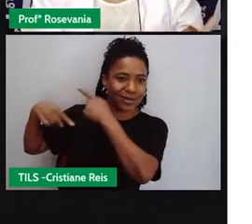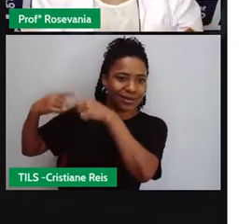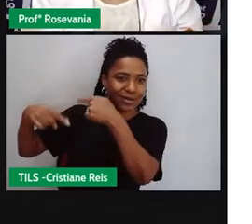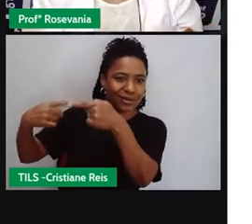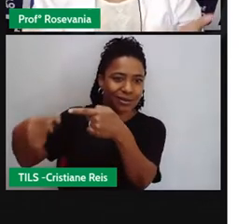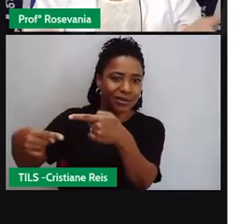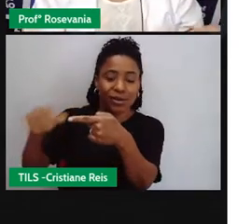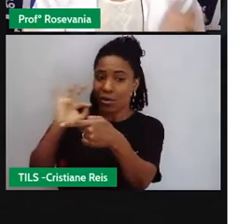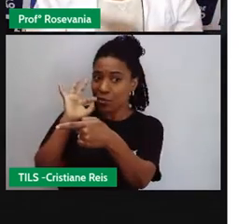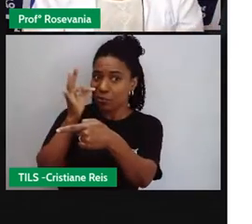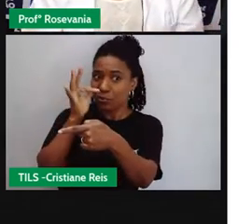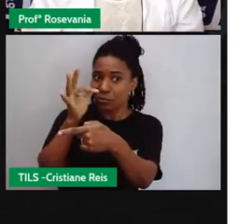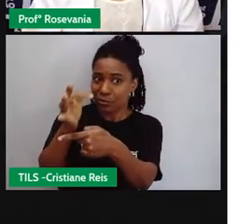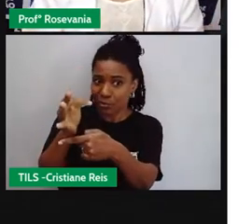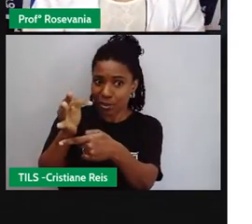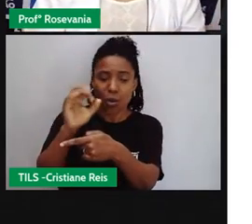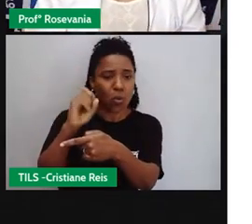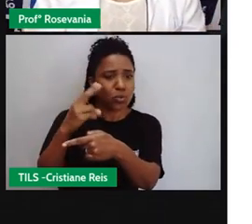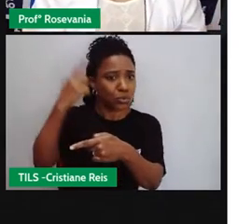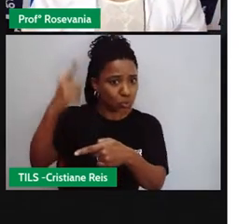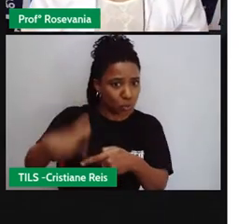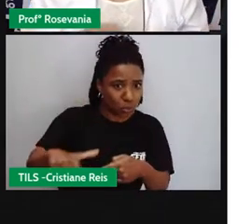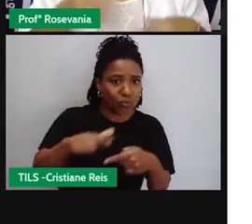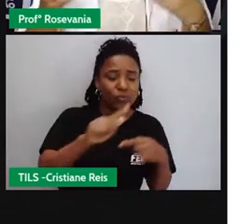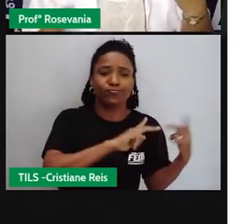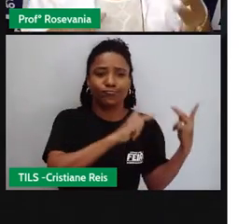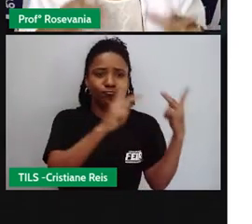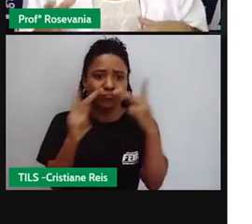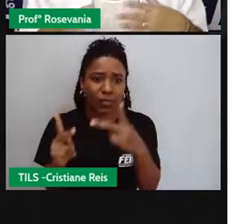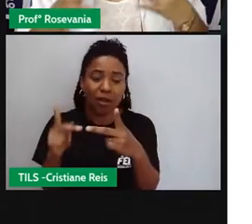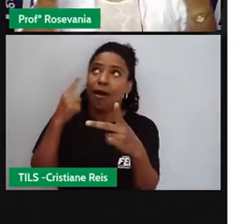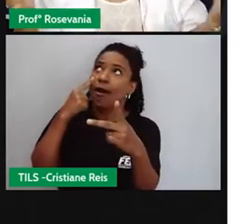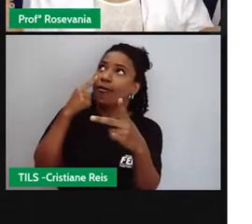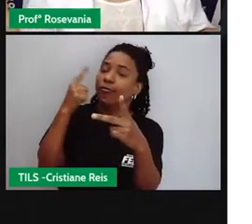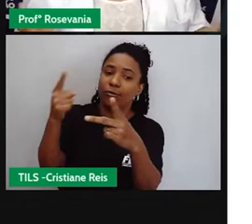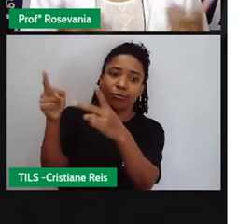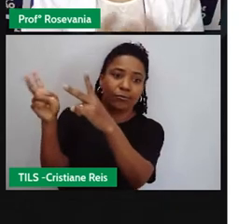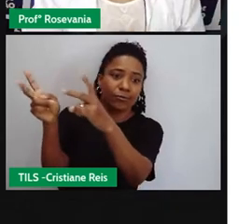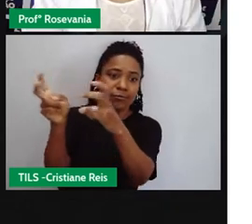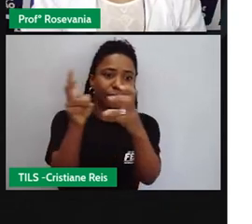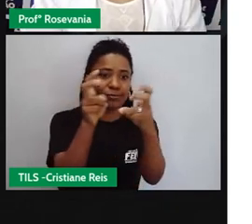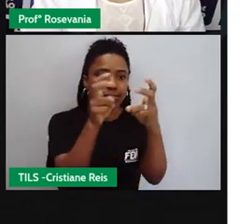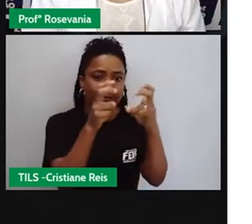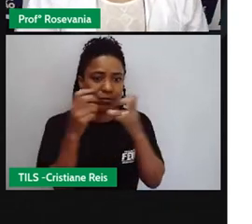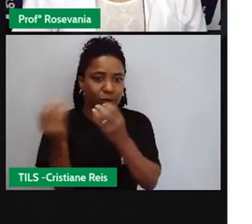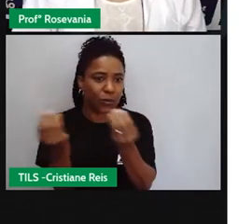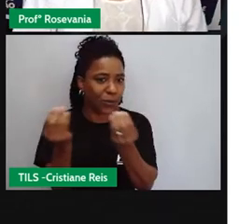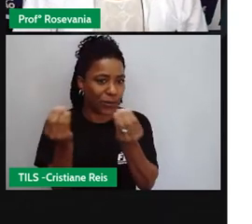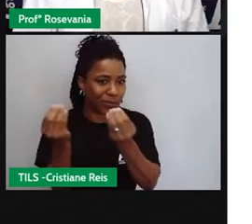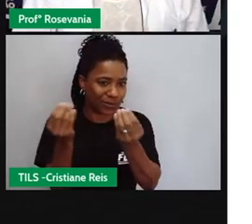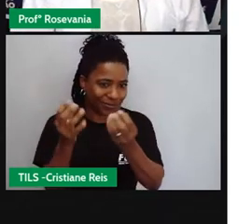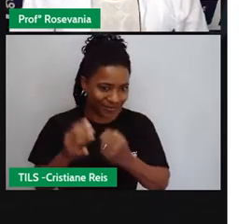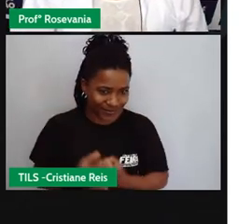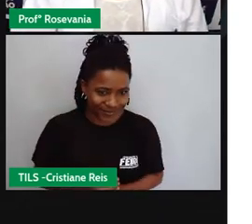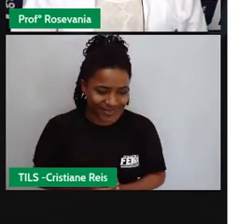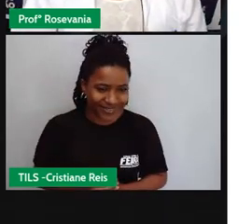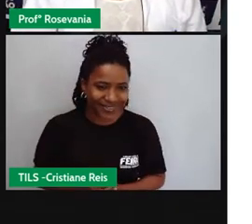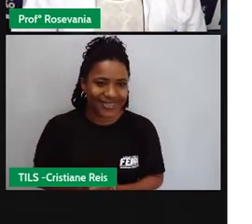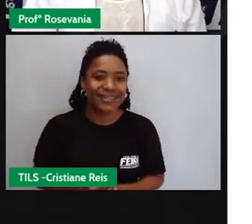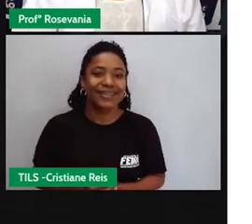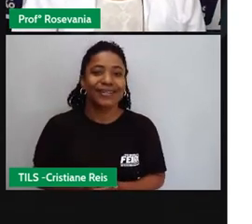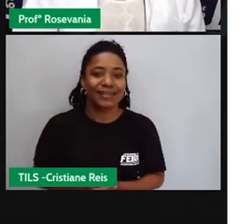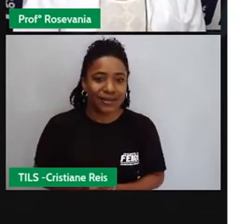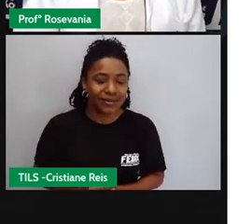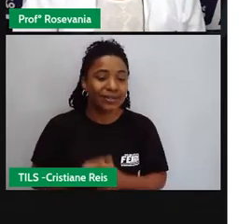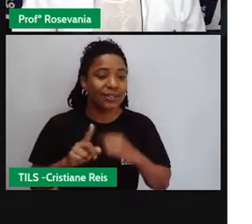futuras idas naquele mesmo local e eles já saberem mais ou menos como é que estavam ali. Aí, a partir daí,